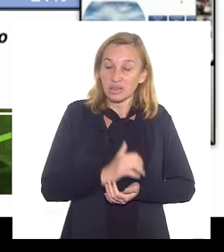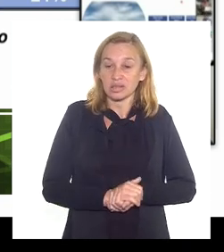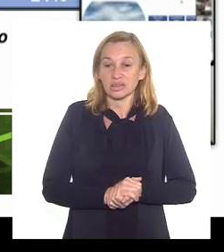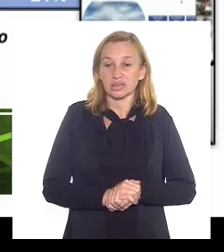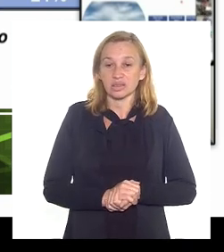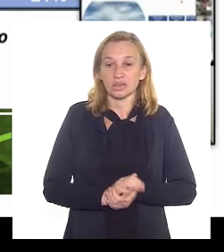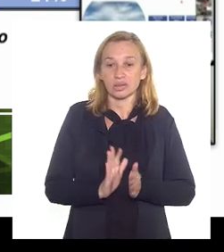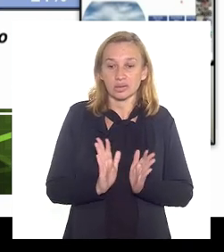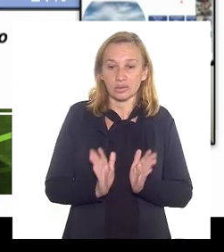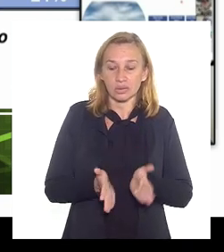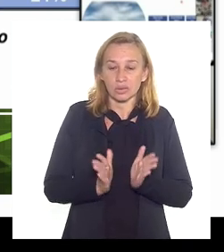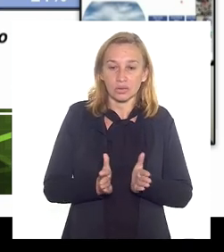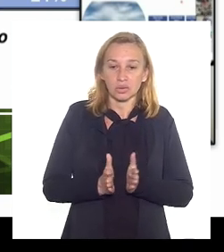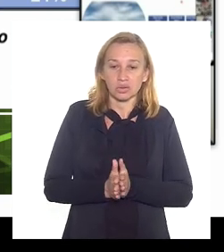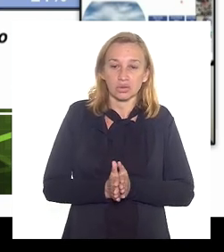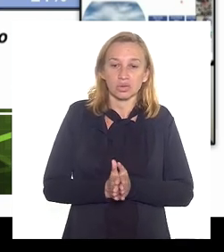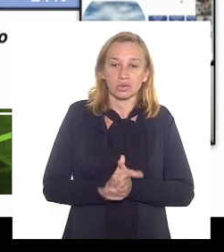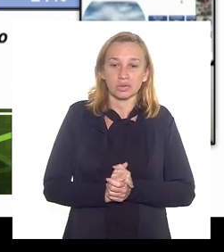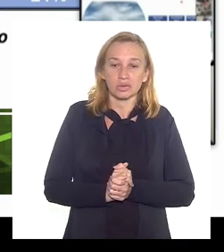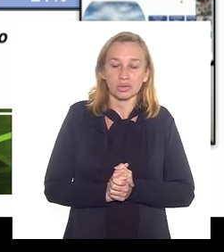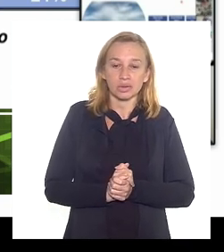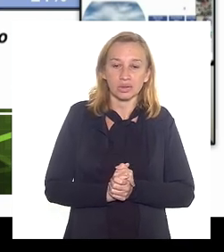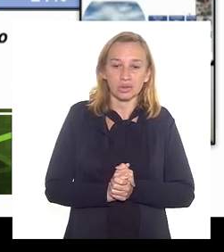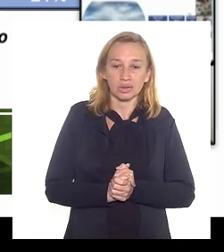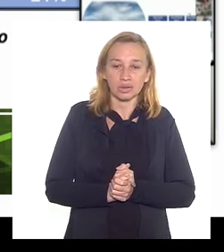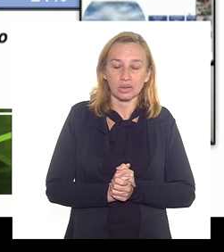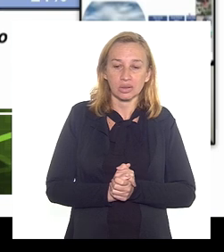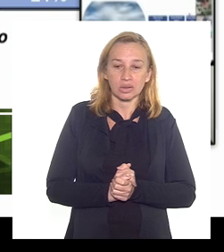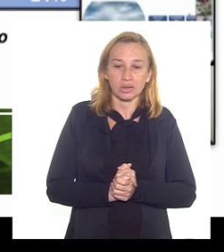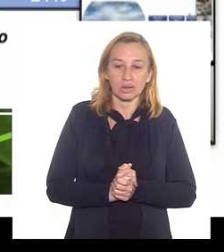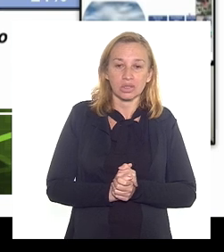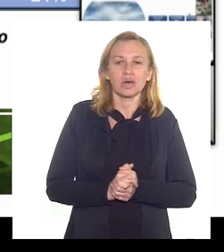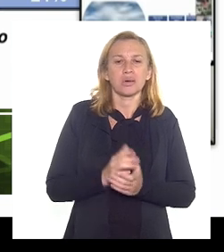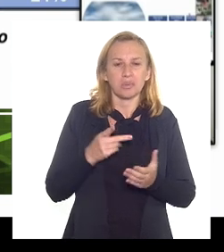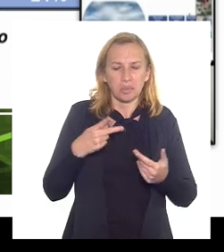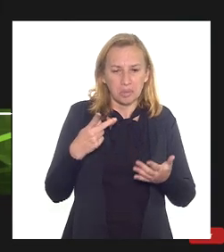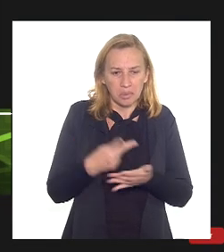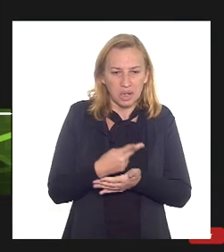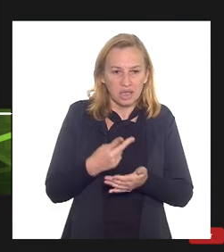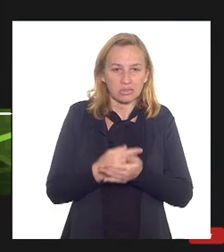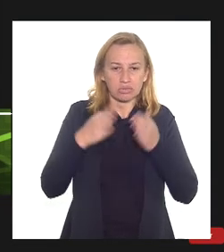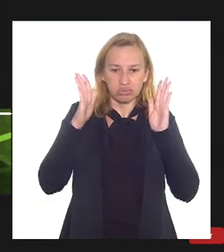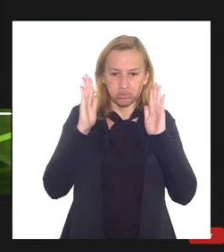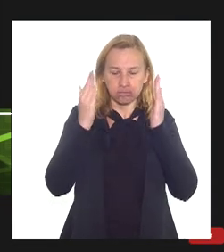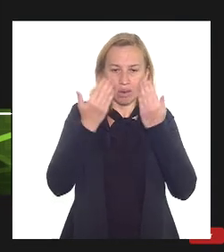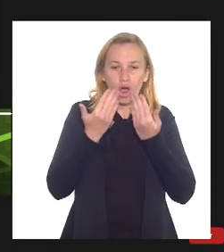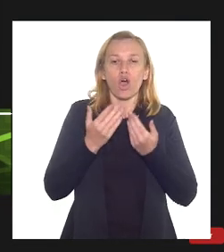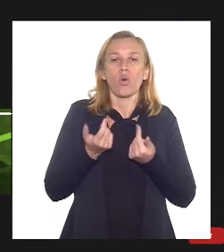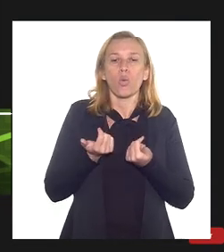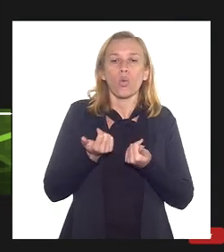hoje vendo que se tem negativo para a gente do dólar a 150